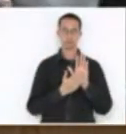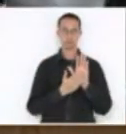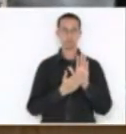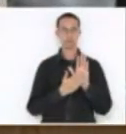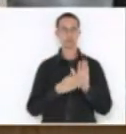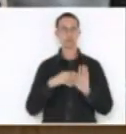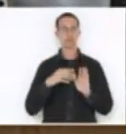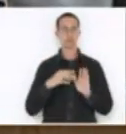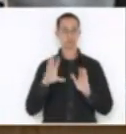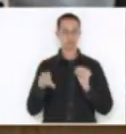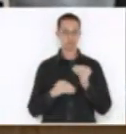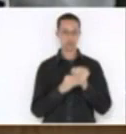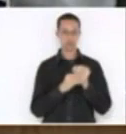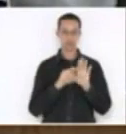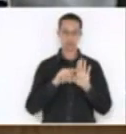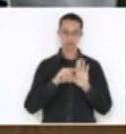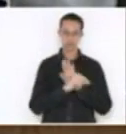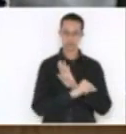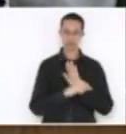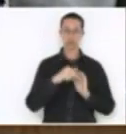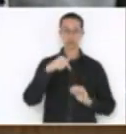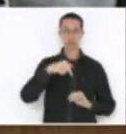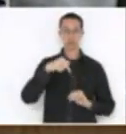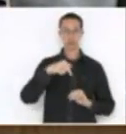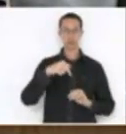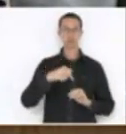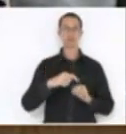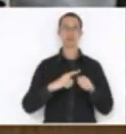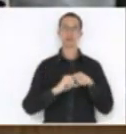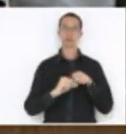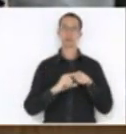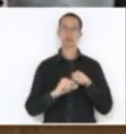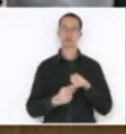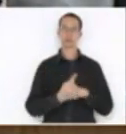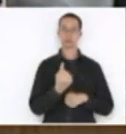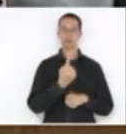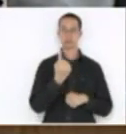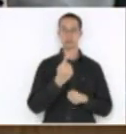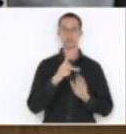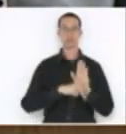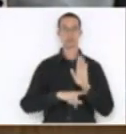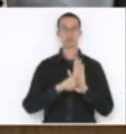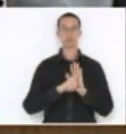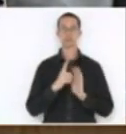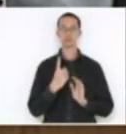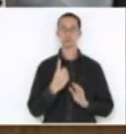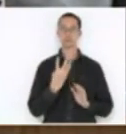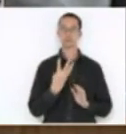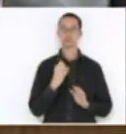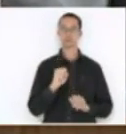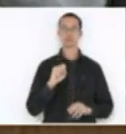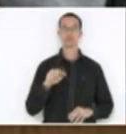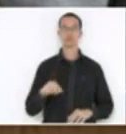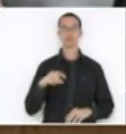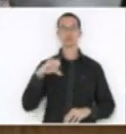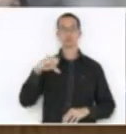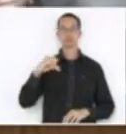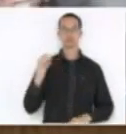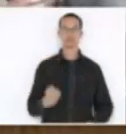sétimo ao artigo primeiro do projeto de lei 148.9.2017, de outubro de 2015.